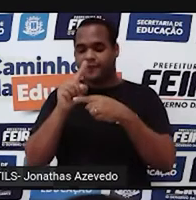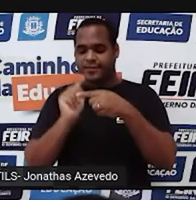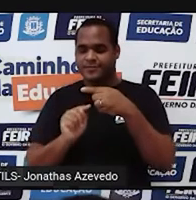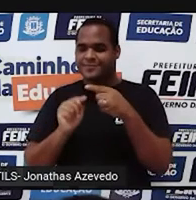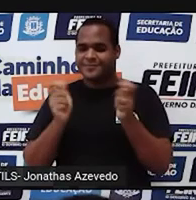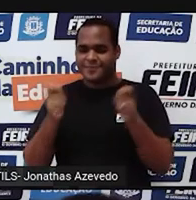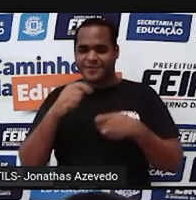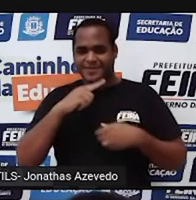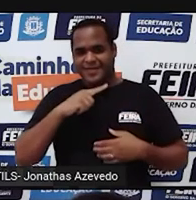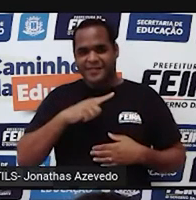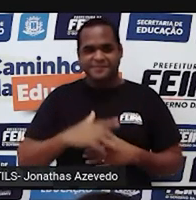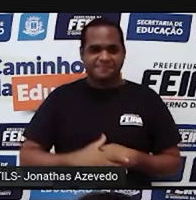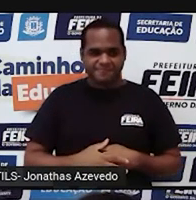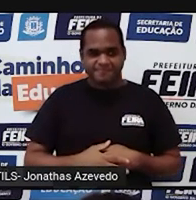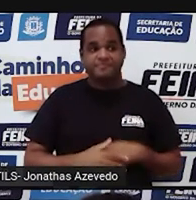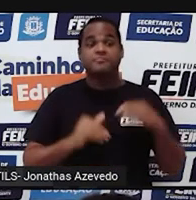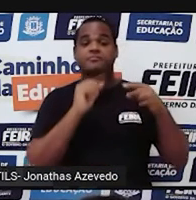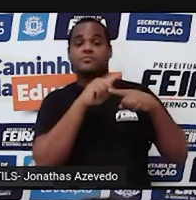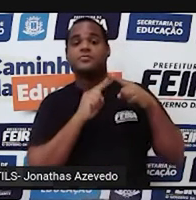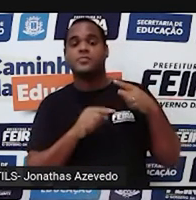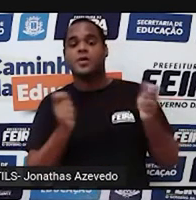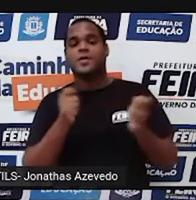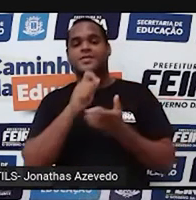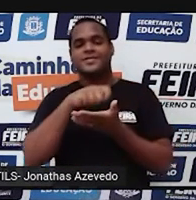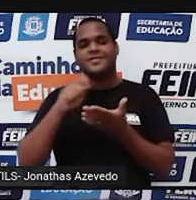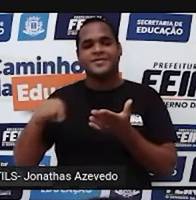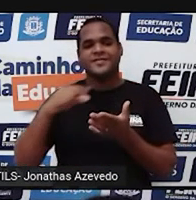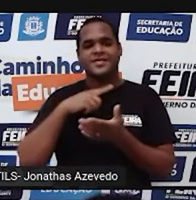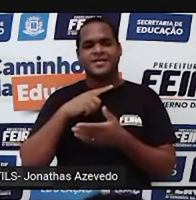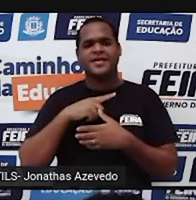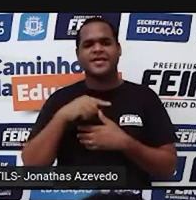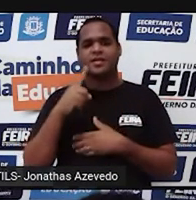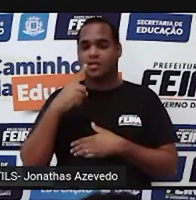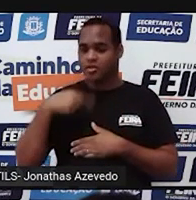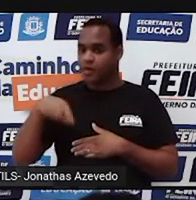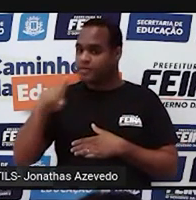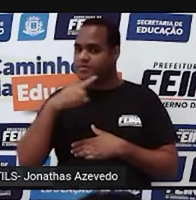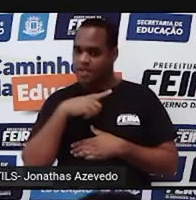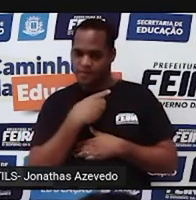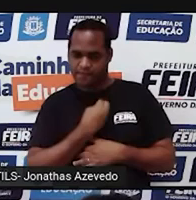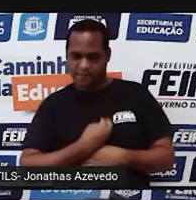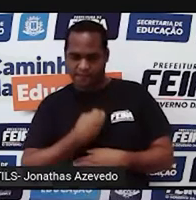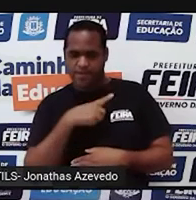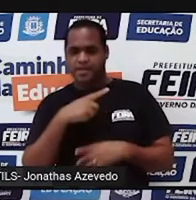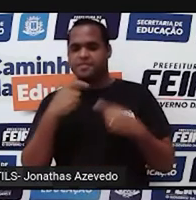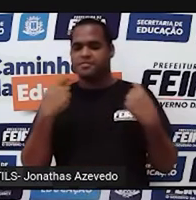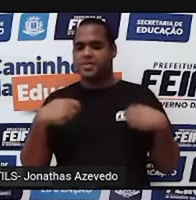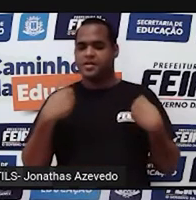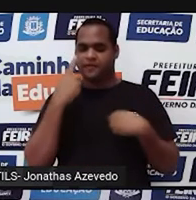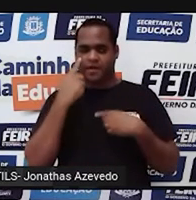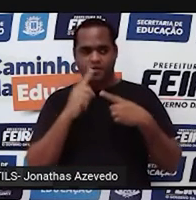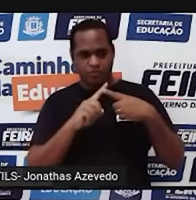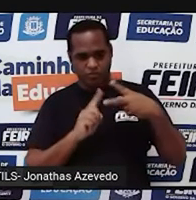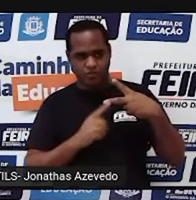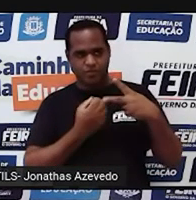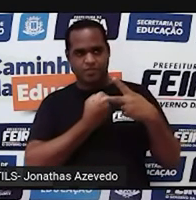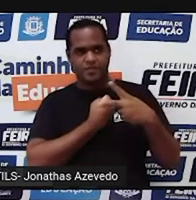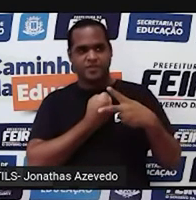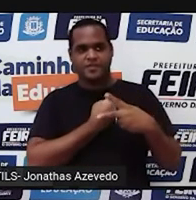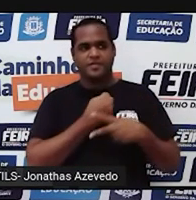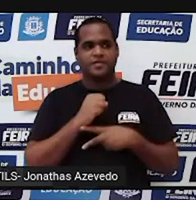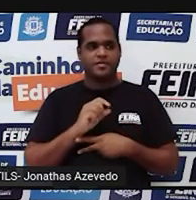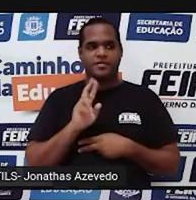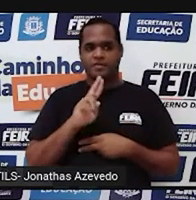E essa forma de escrever a fração, a gente precisa ver que são dois números. Um é